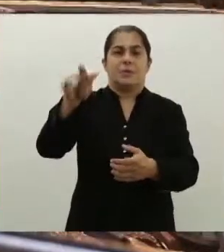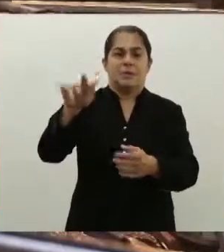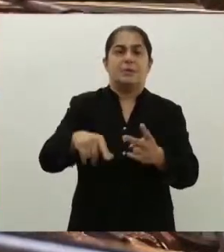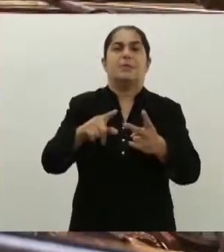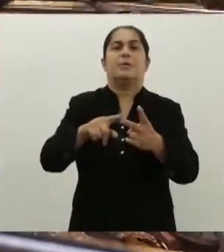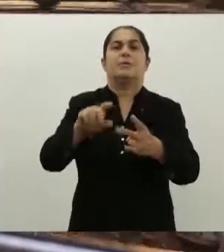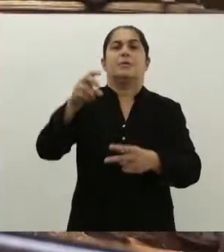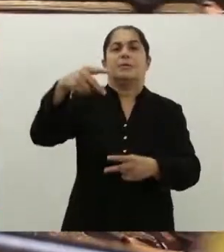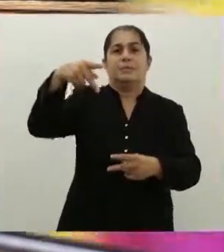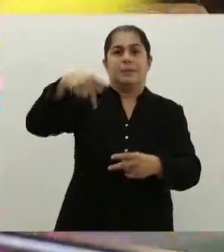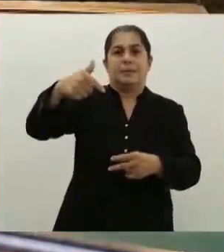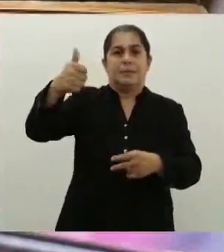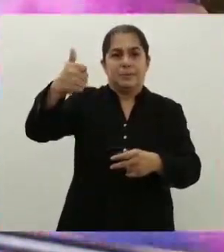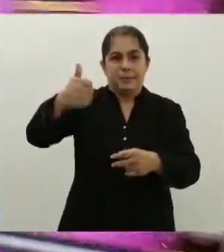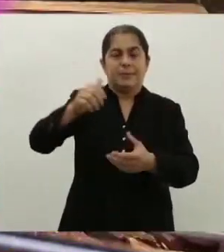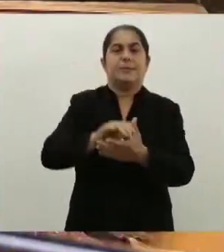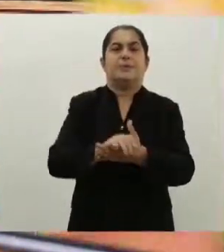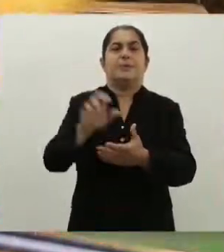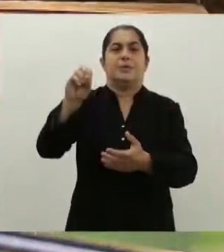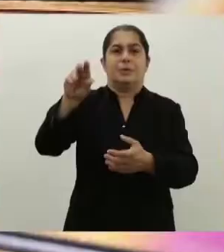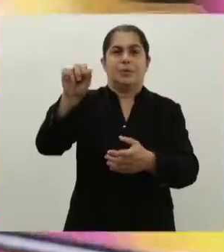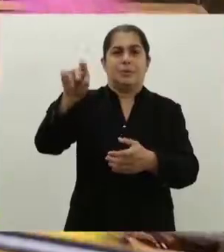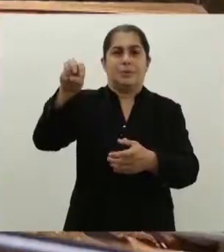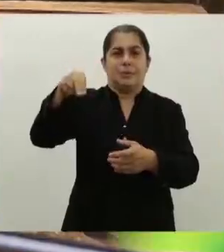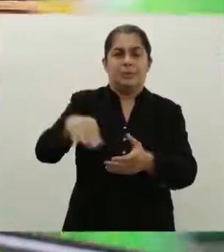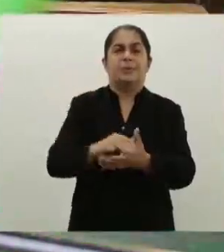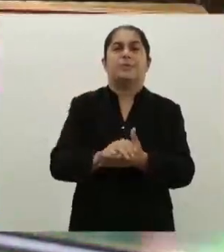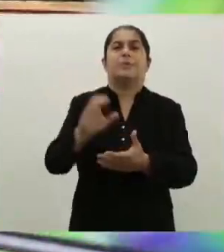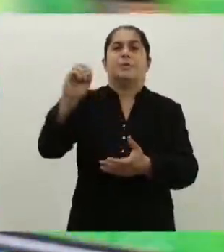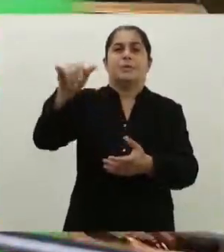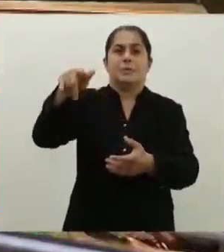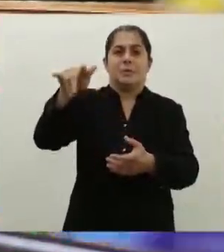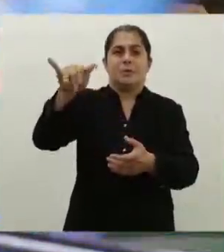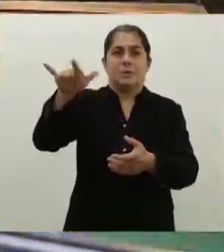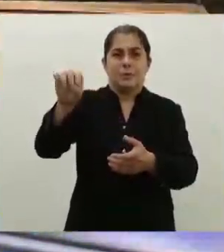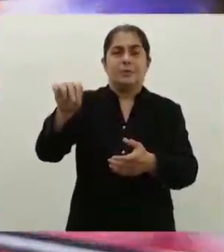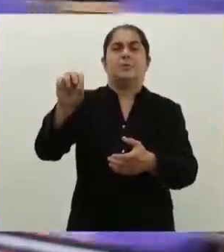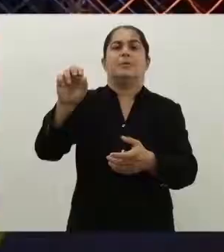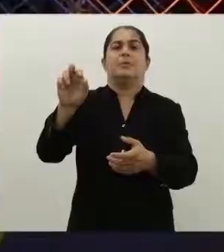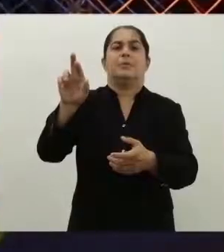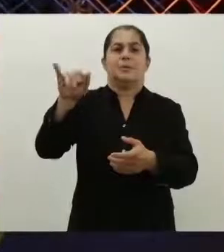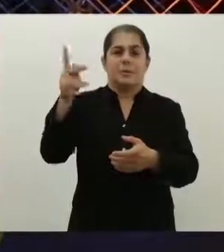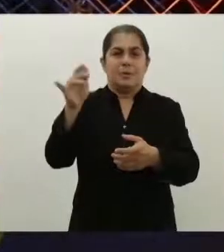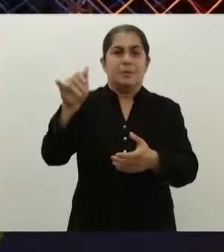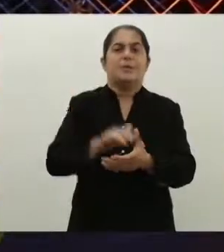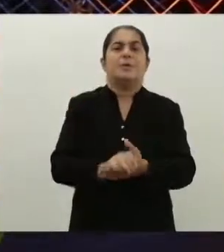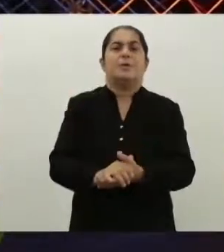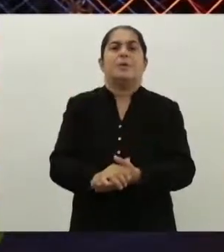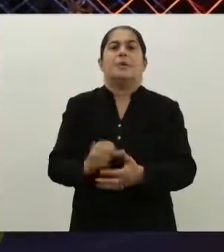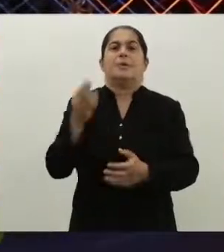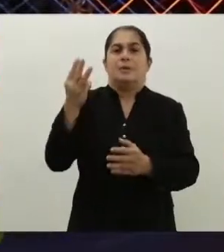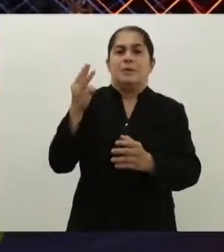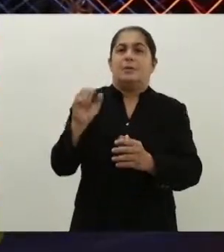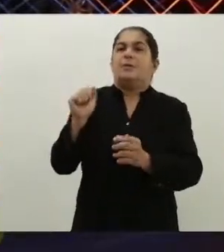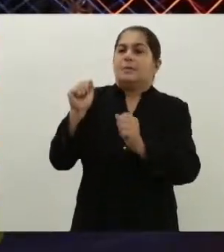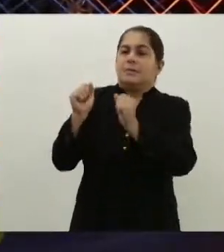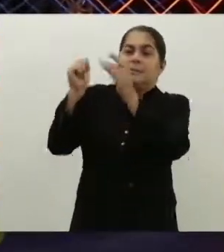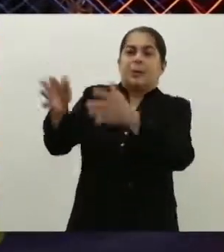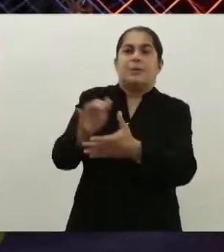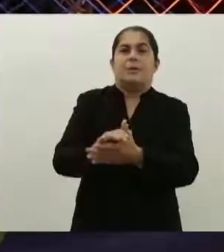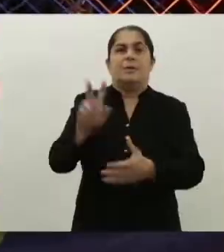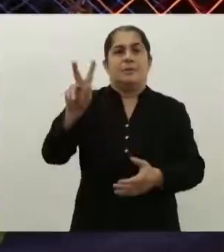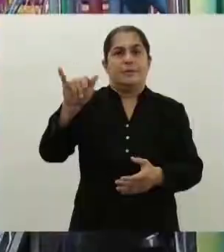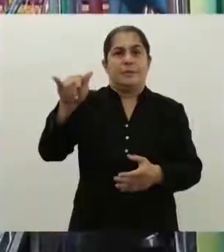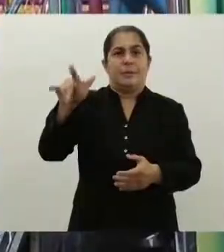de Pelotas, Dom Pedro I, Odombezerra e na rua Conselheiro Henriques. Já os três parques infláveis ficariam